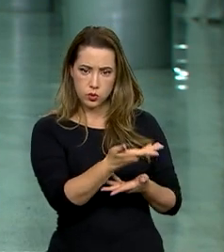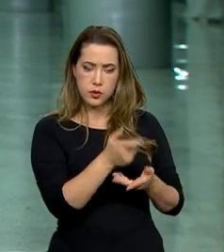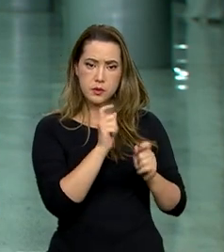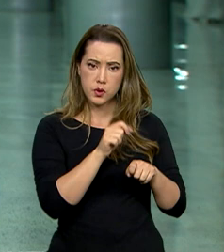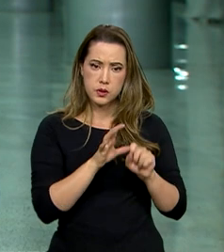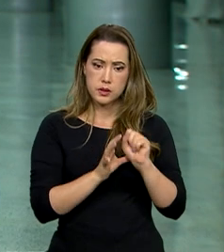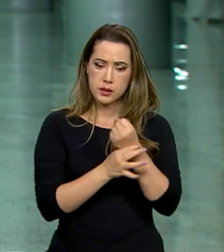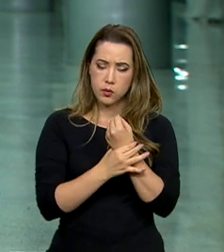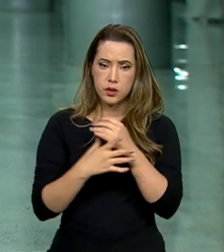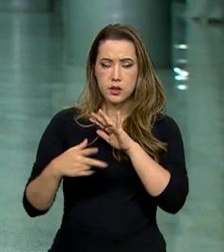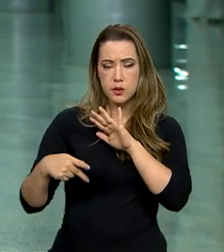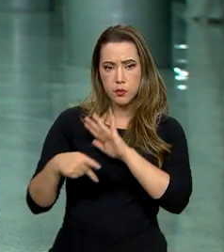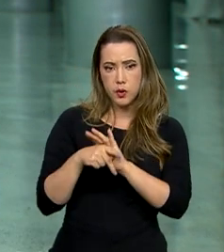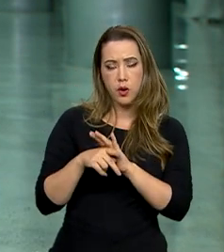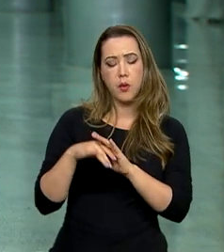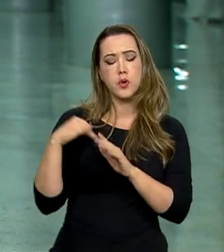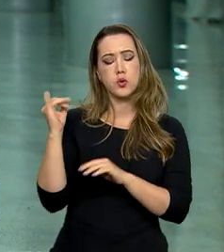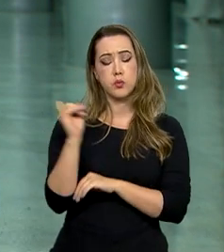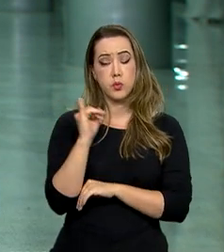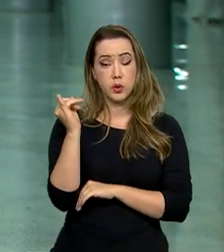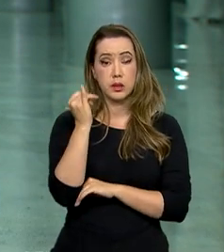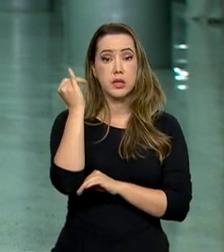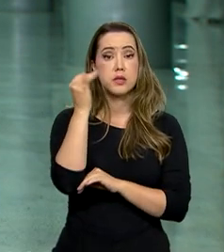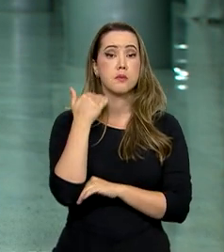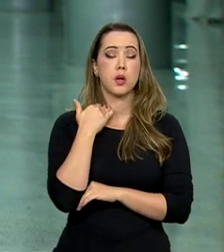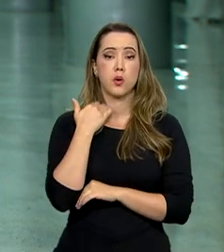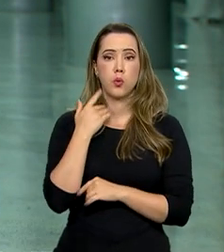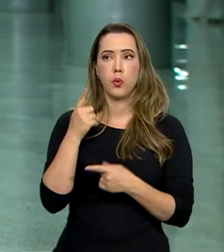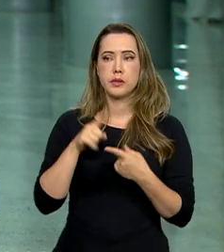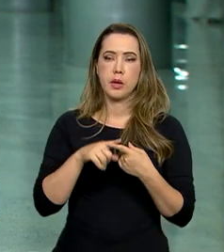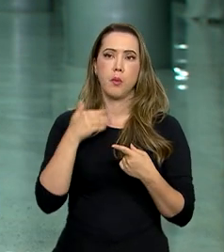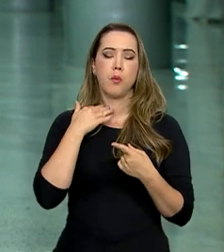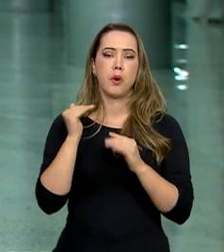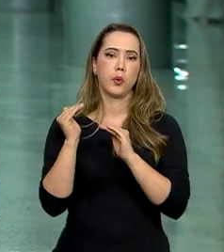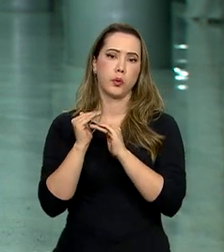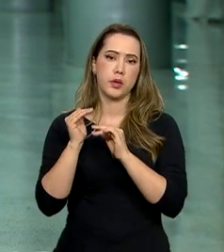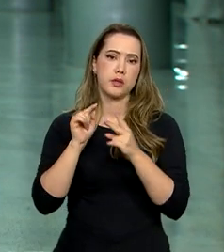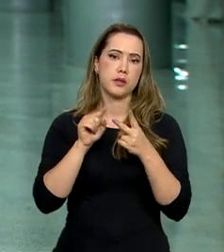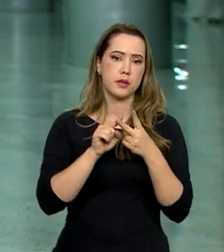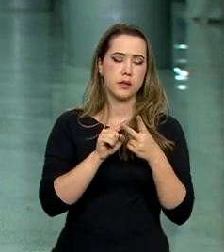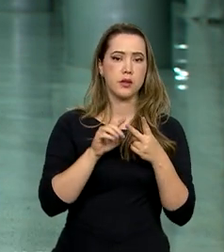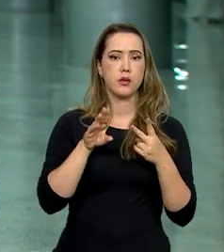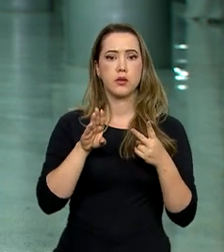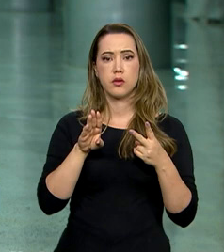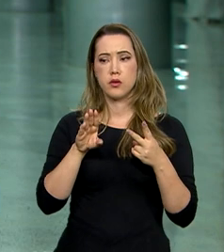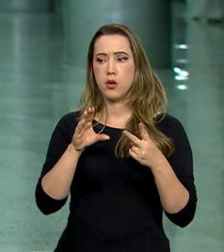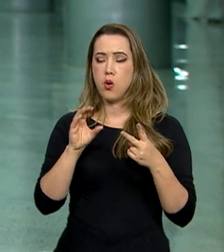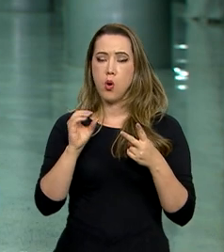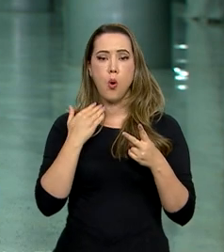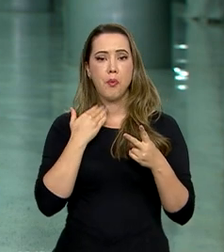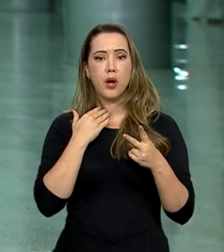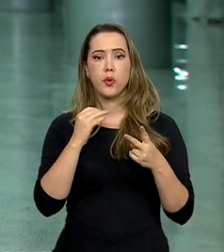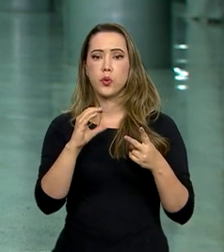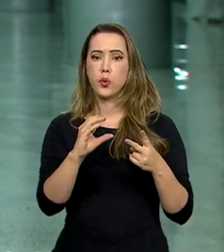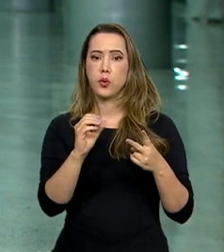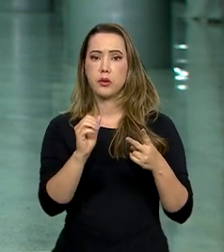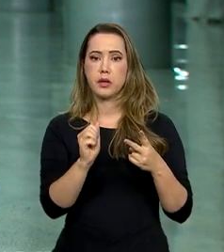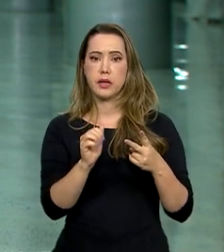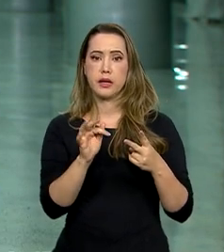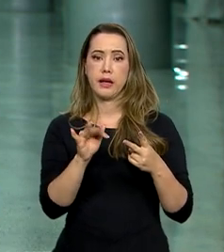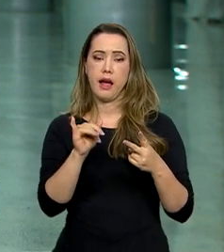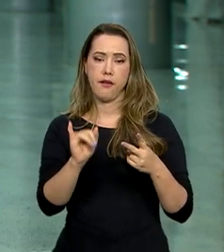financeiras, como o Banco do Brasil e o Banco Nacional de Desenvolvimento da América Latina e Caribe, o CAF, sem ter a